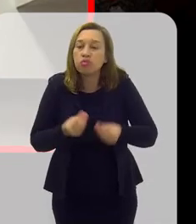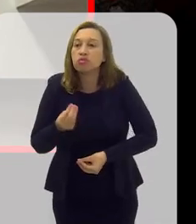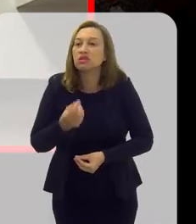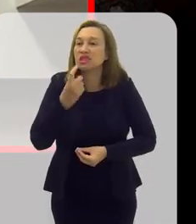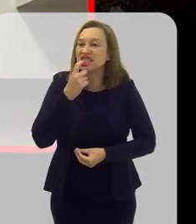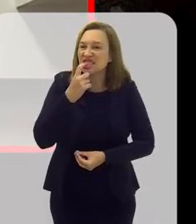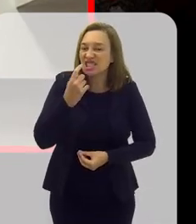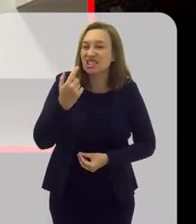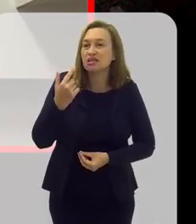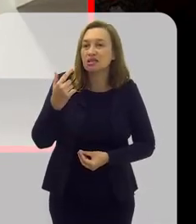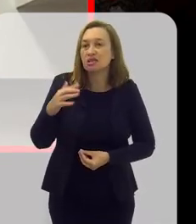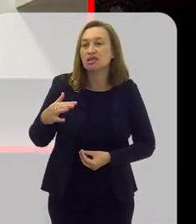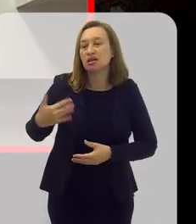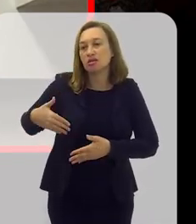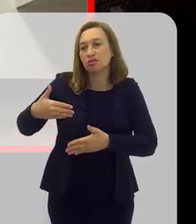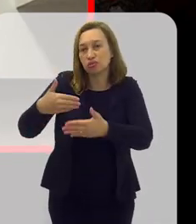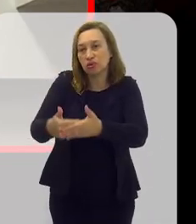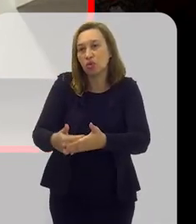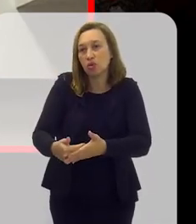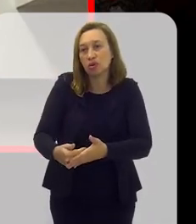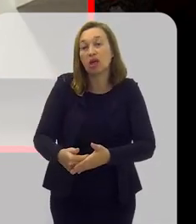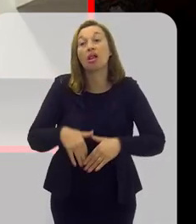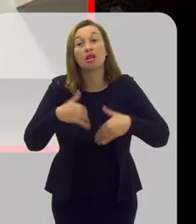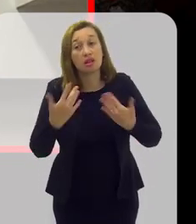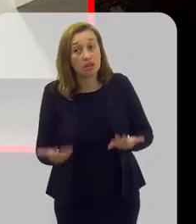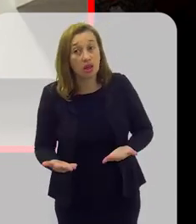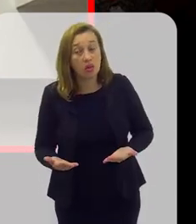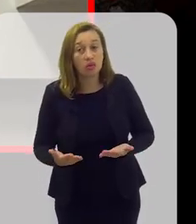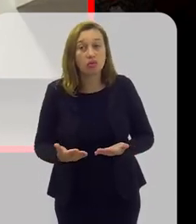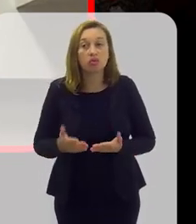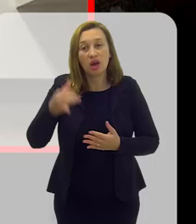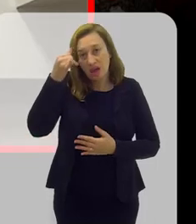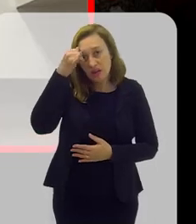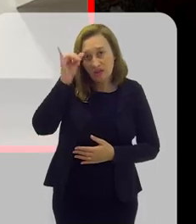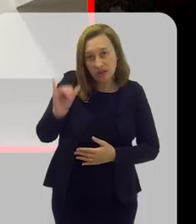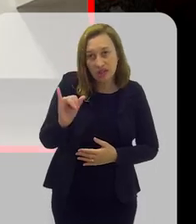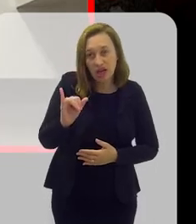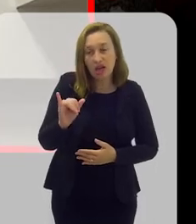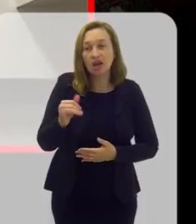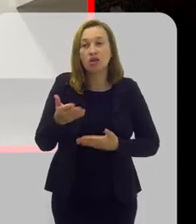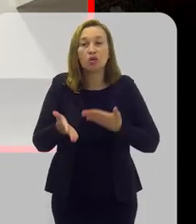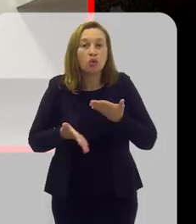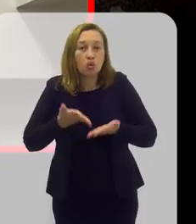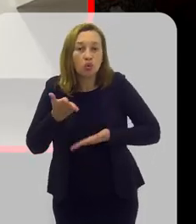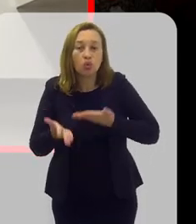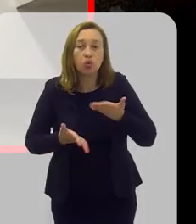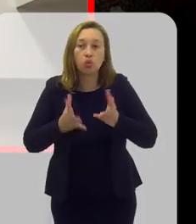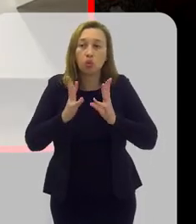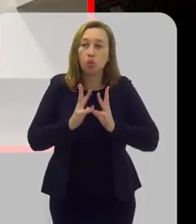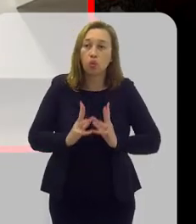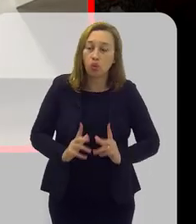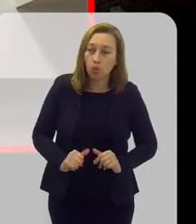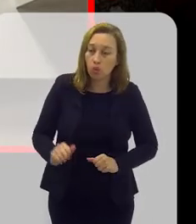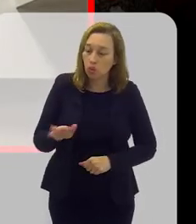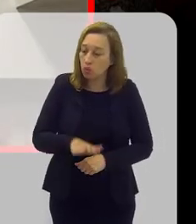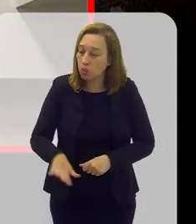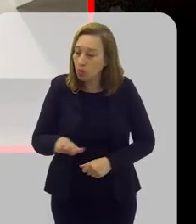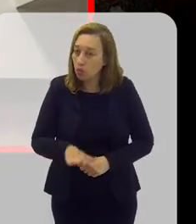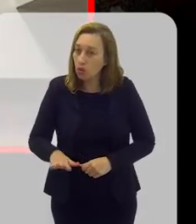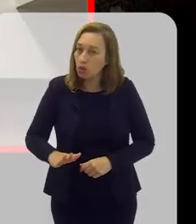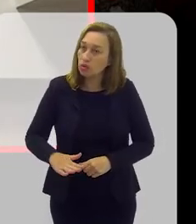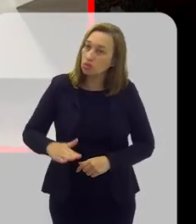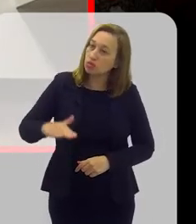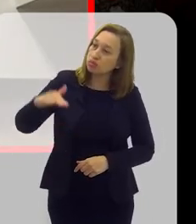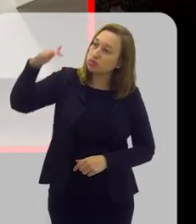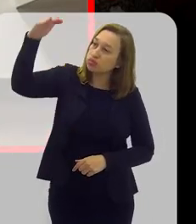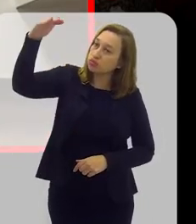é que a gente tenha os dentes ao longo da vida toda. Então, comece com a prevenção lá atrás, na infância,